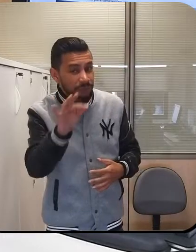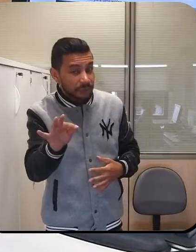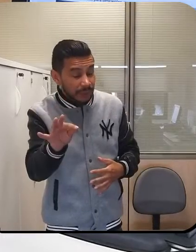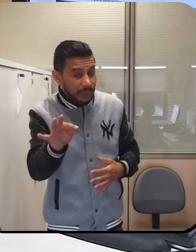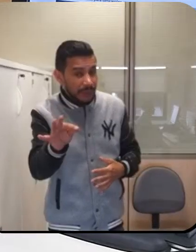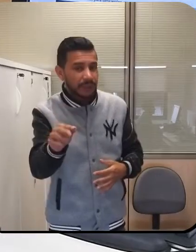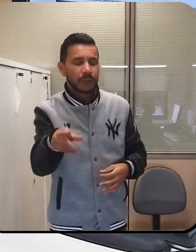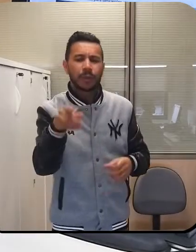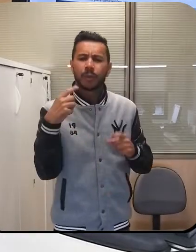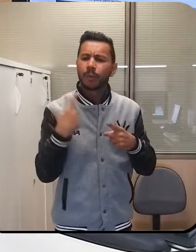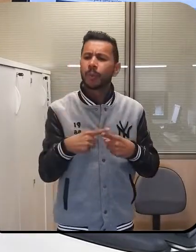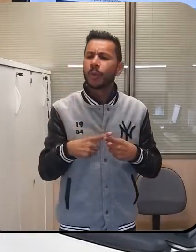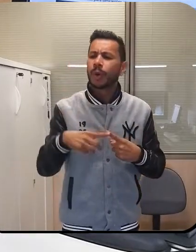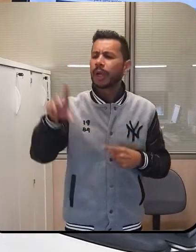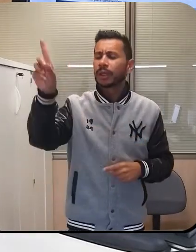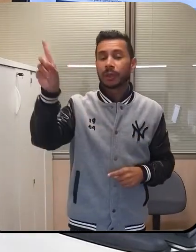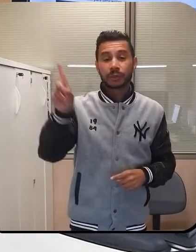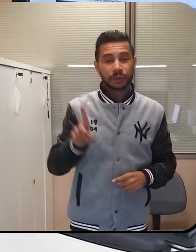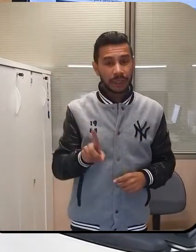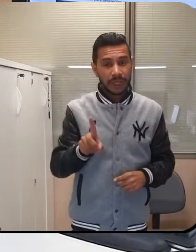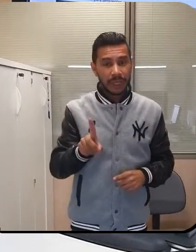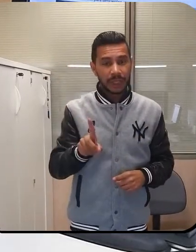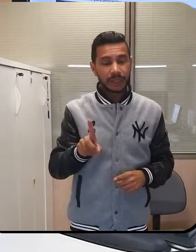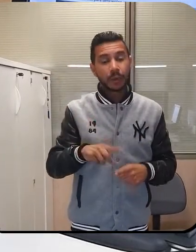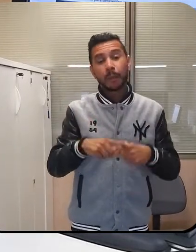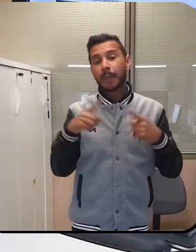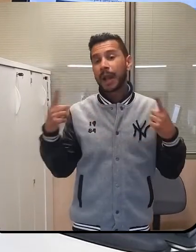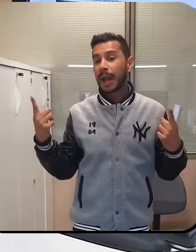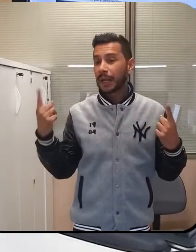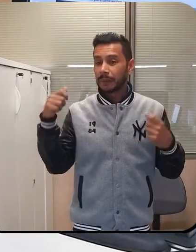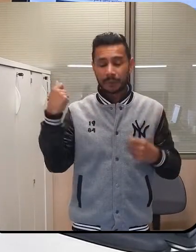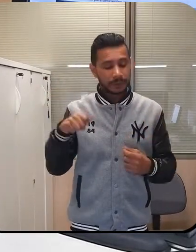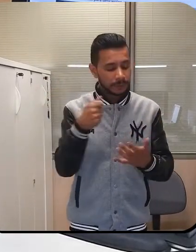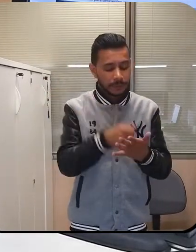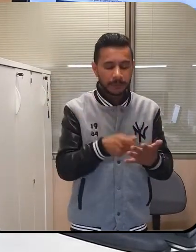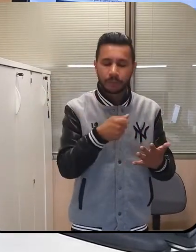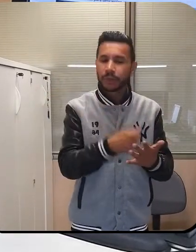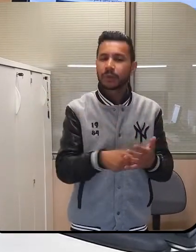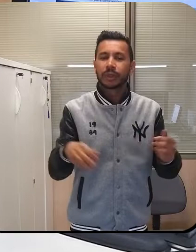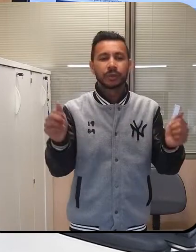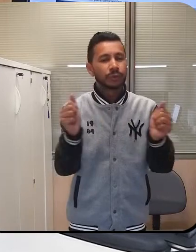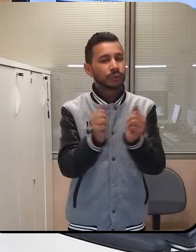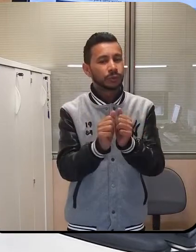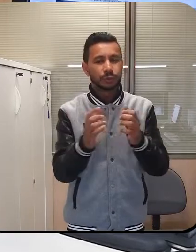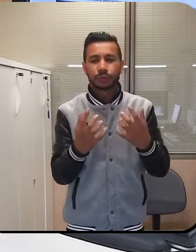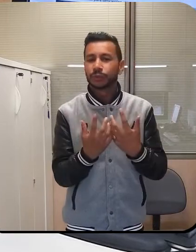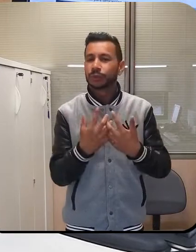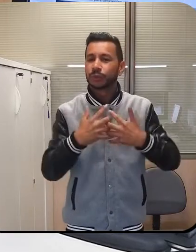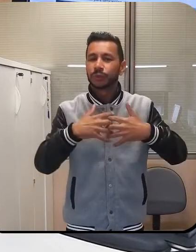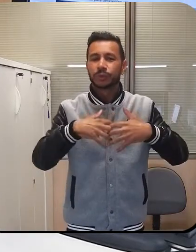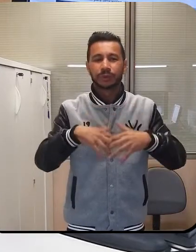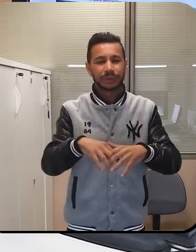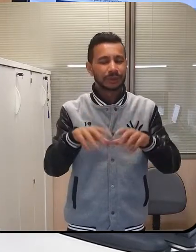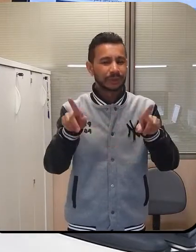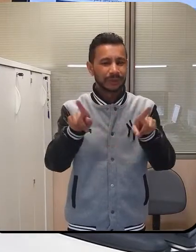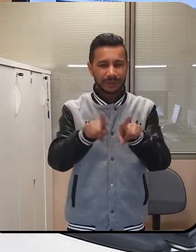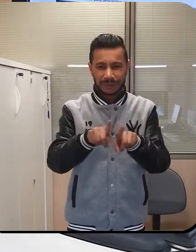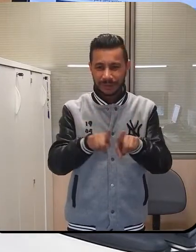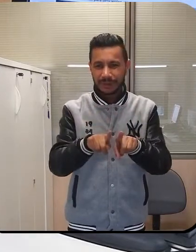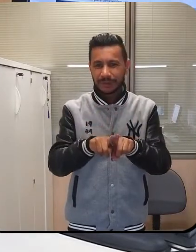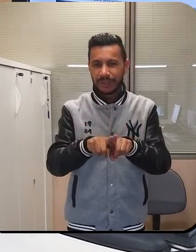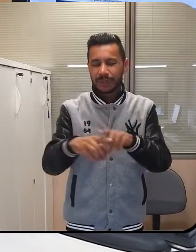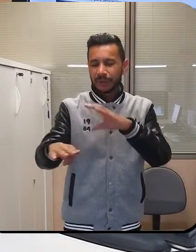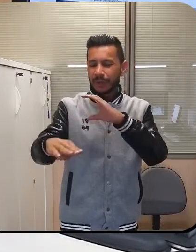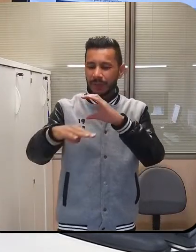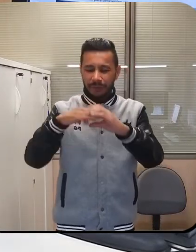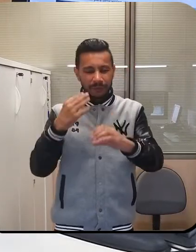direito seu que para fazer valer você precisa do nosso sindicato. Então, denuncie, use o nosso SIN de ZAP